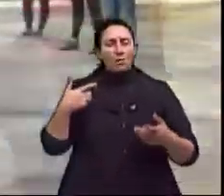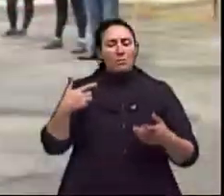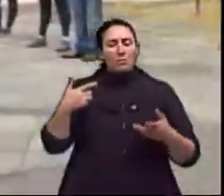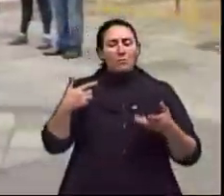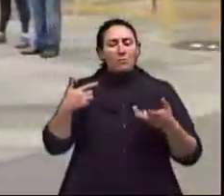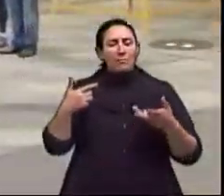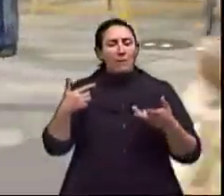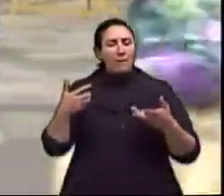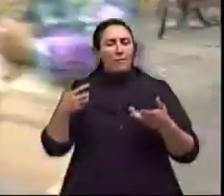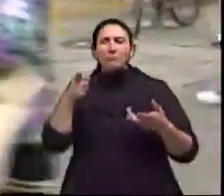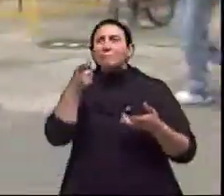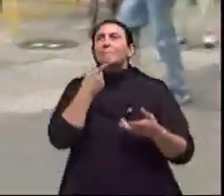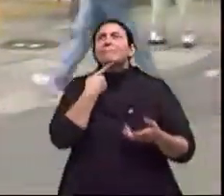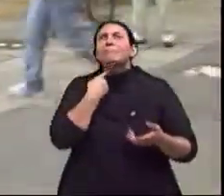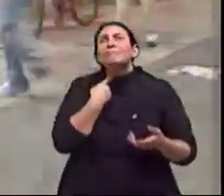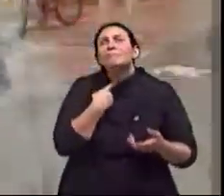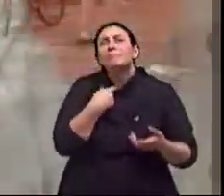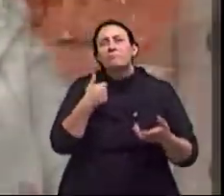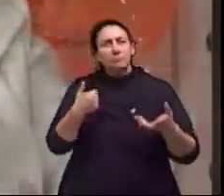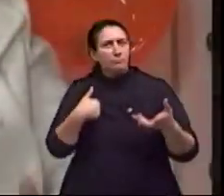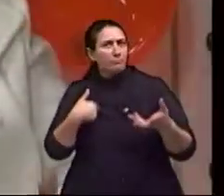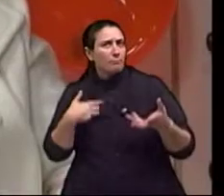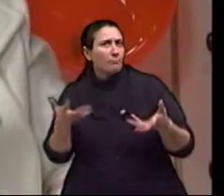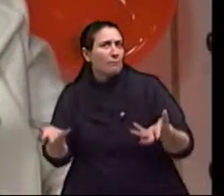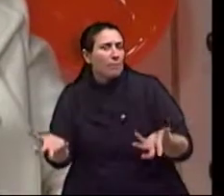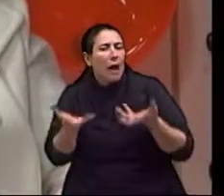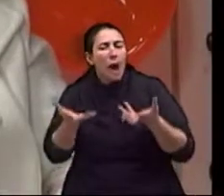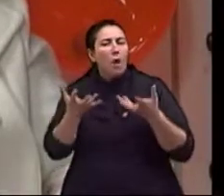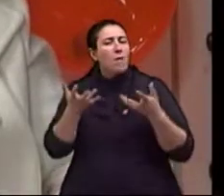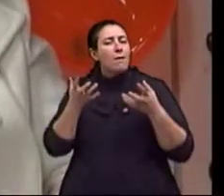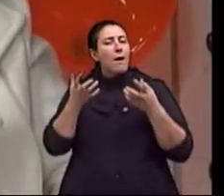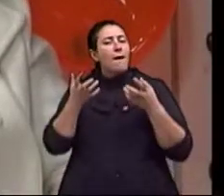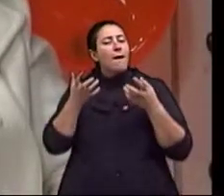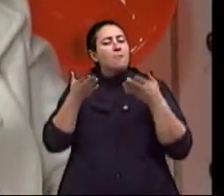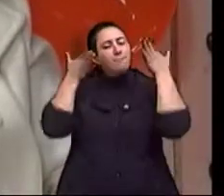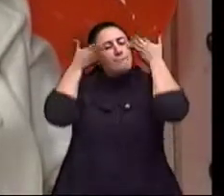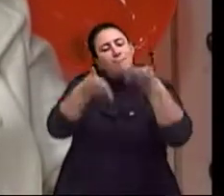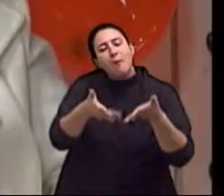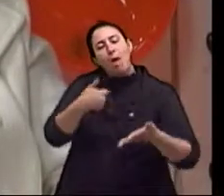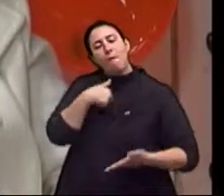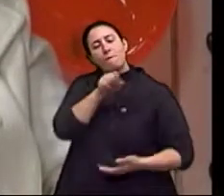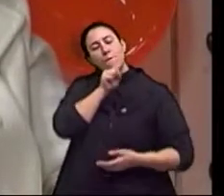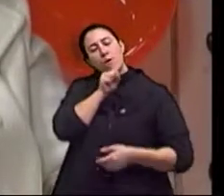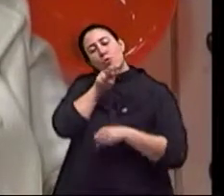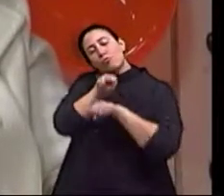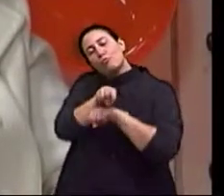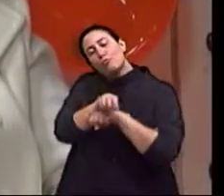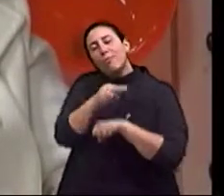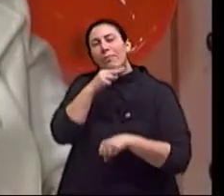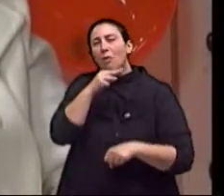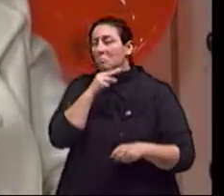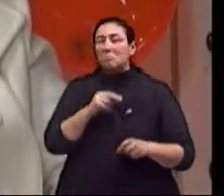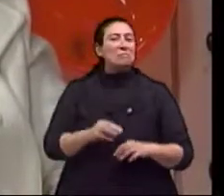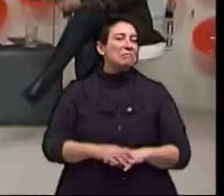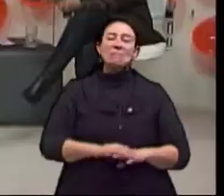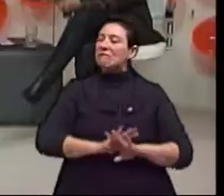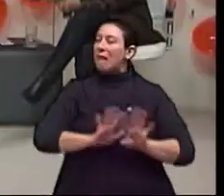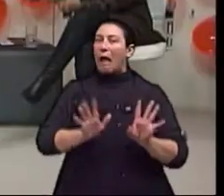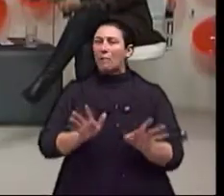motivação num desejo de investir sua libido nessa função de ser avô. Aparece em último lugar. E para as